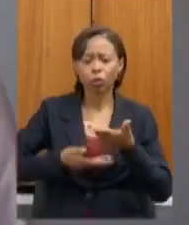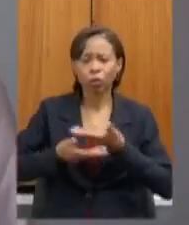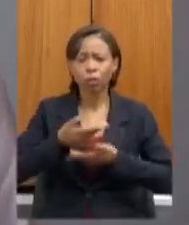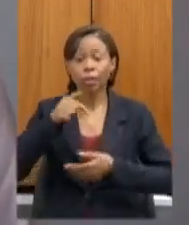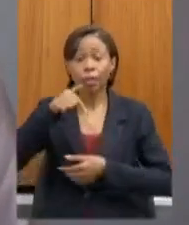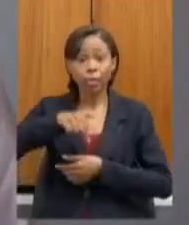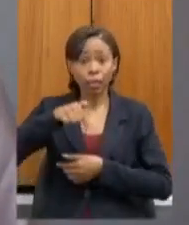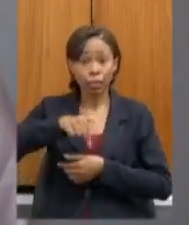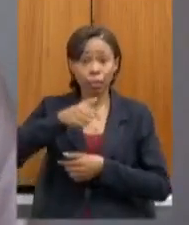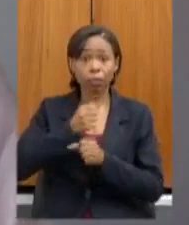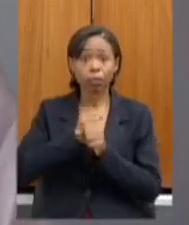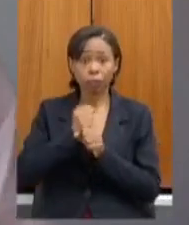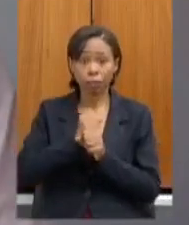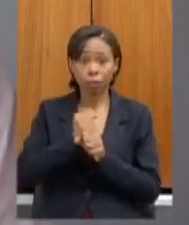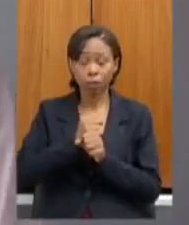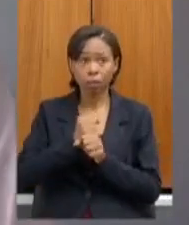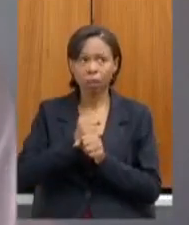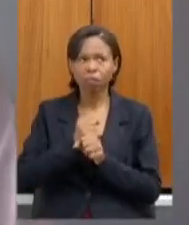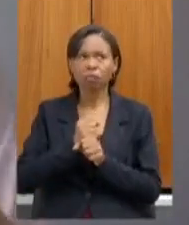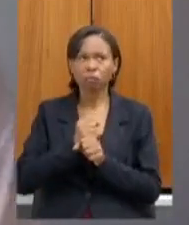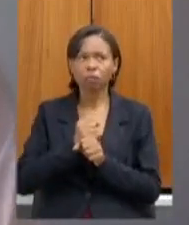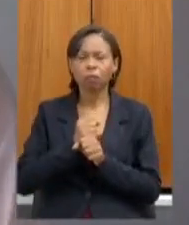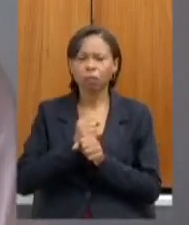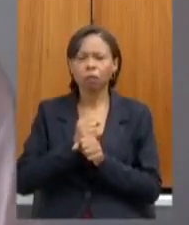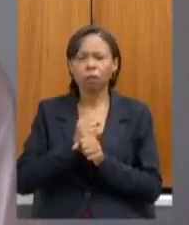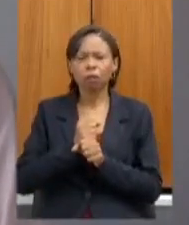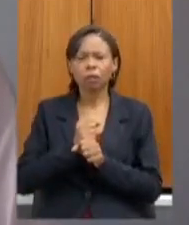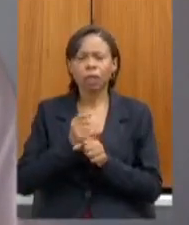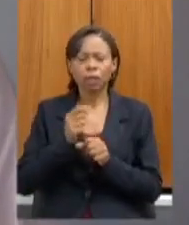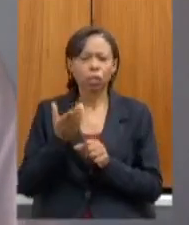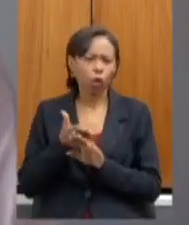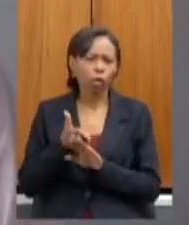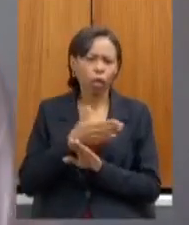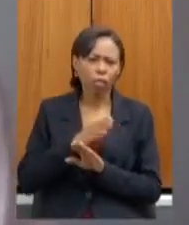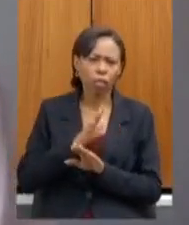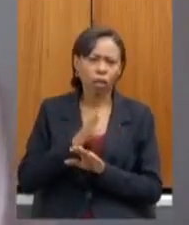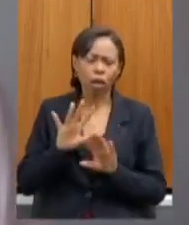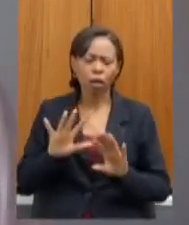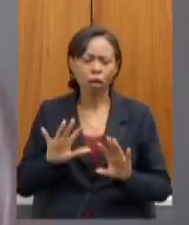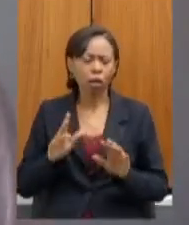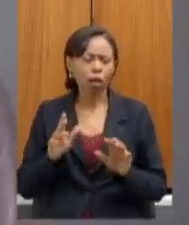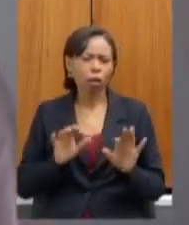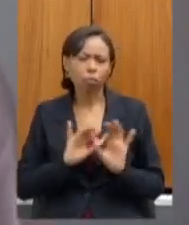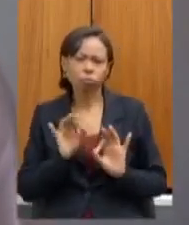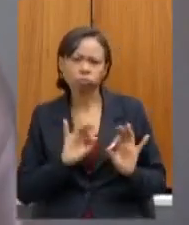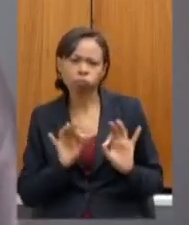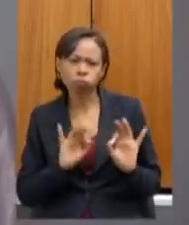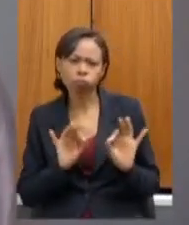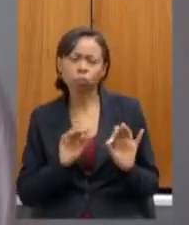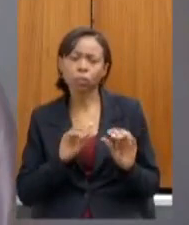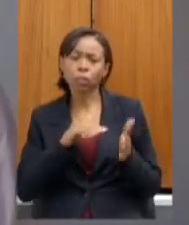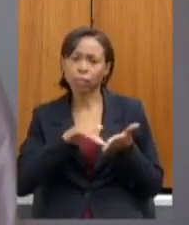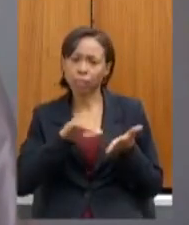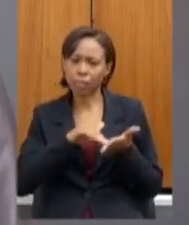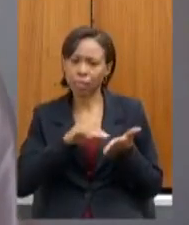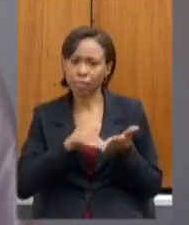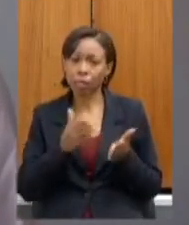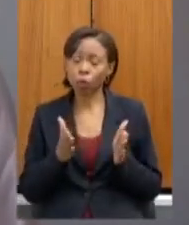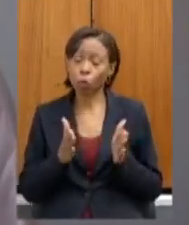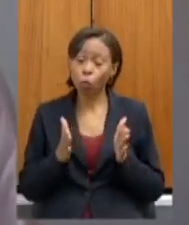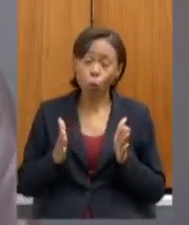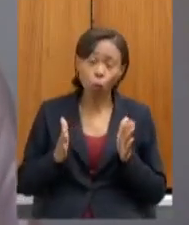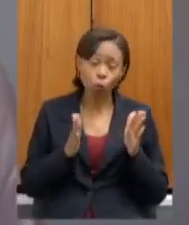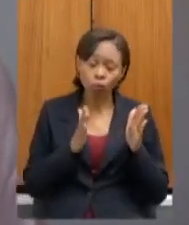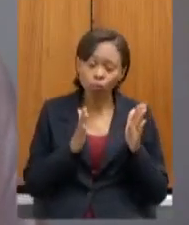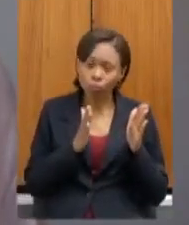que depois de conseguir promover alguns pontos que eram fundamentais de organização da secretaria no primeiro ano era um ano que eu